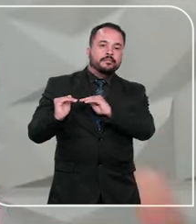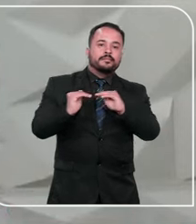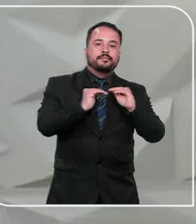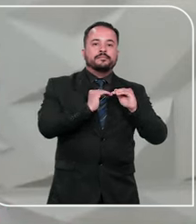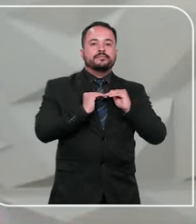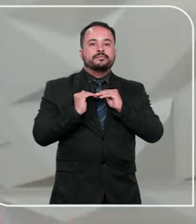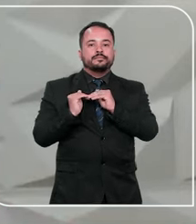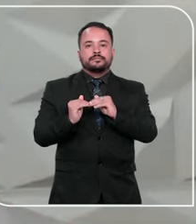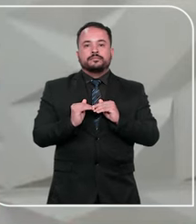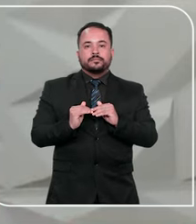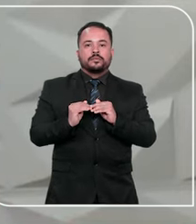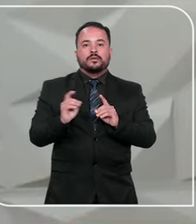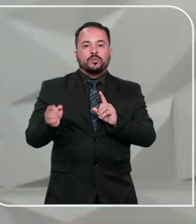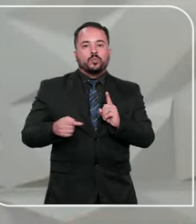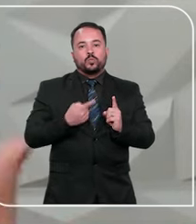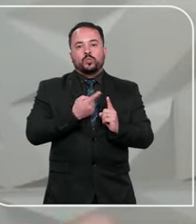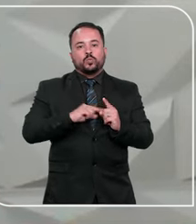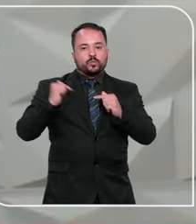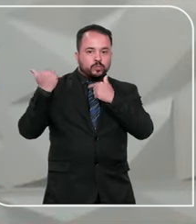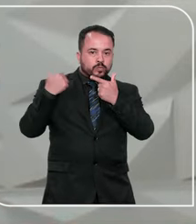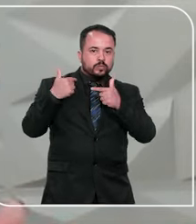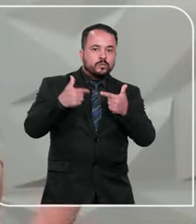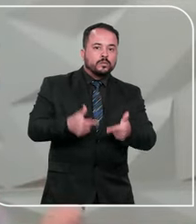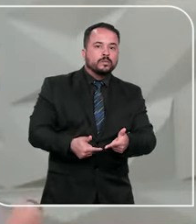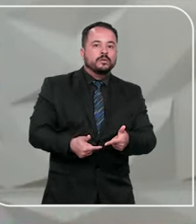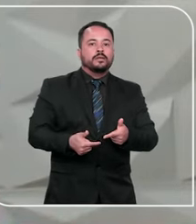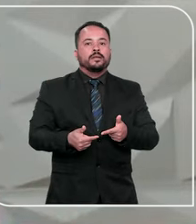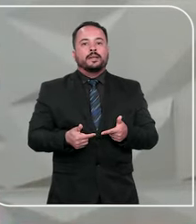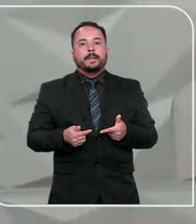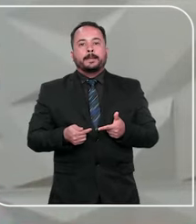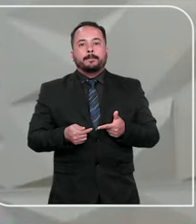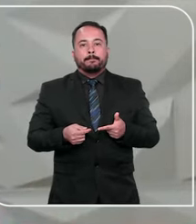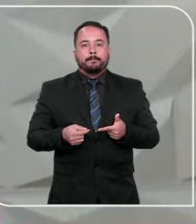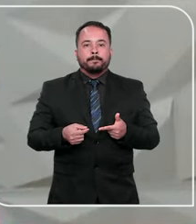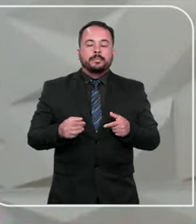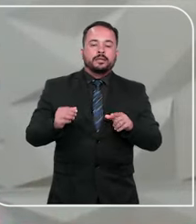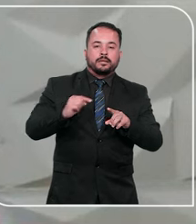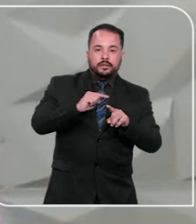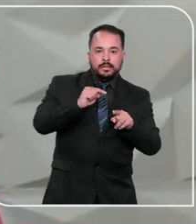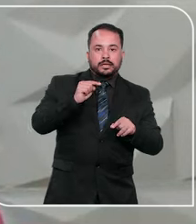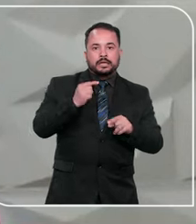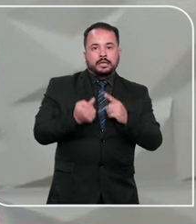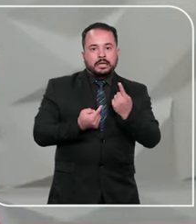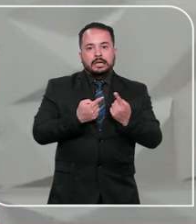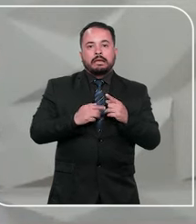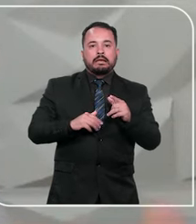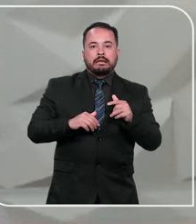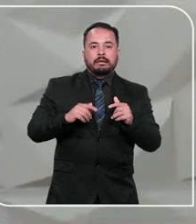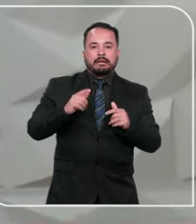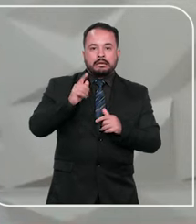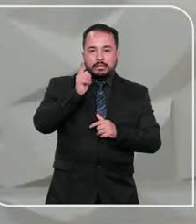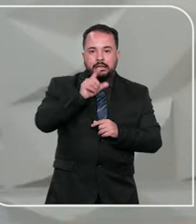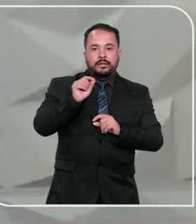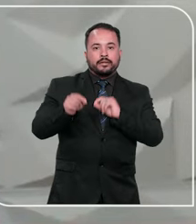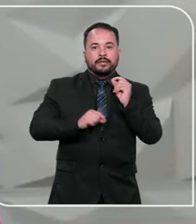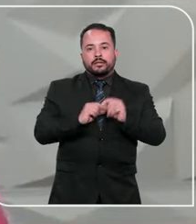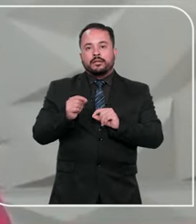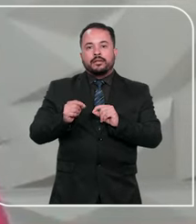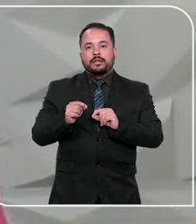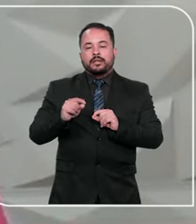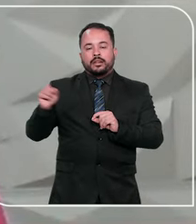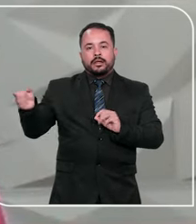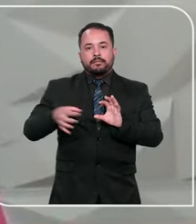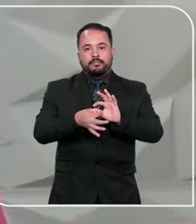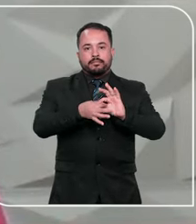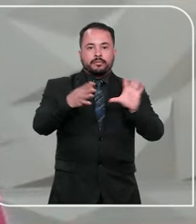em comum acordo ou também que haja apenas um herdeiro, mesmo que ele seja menor ou incapaz, desde que haja autorização